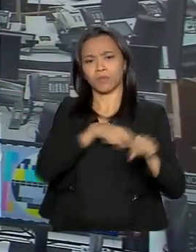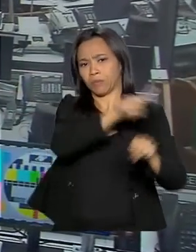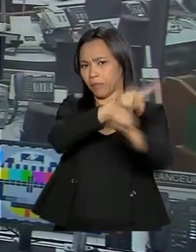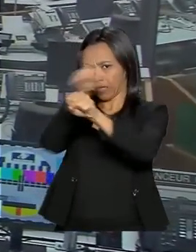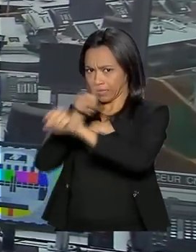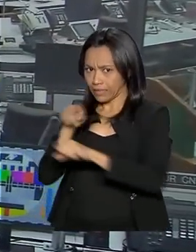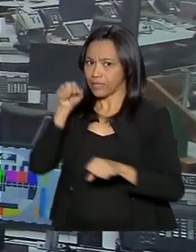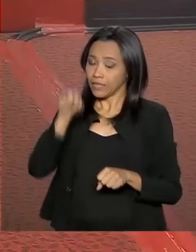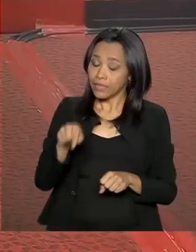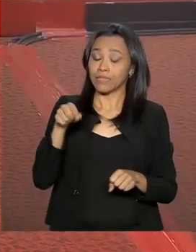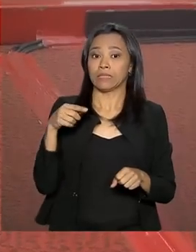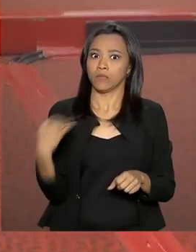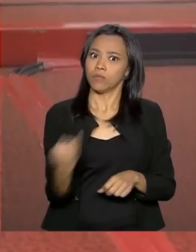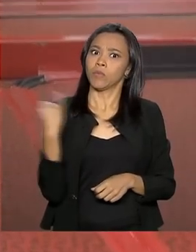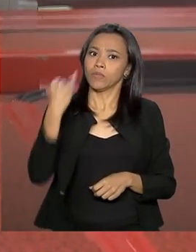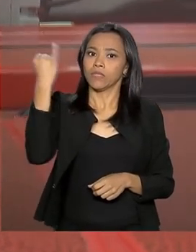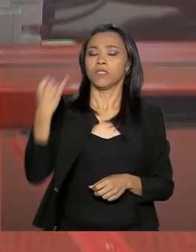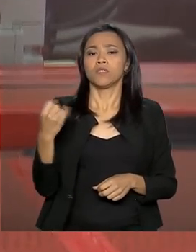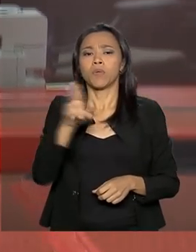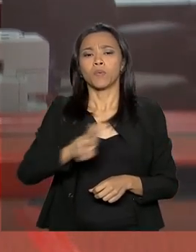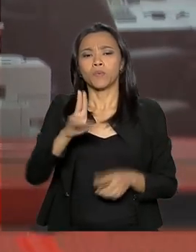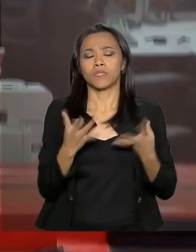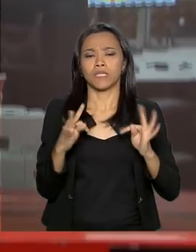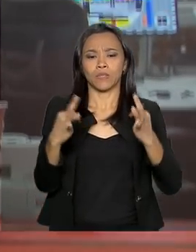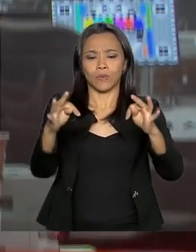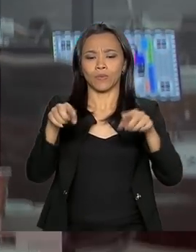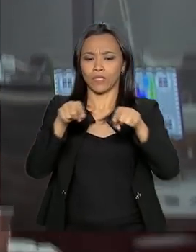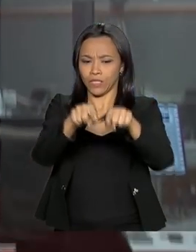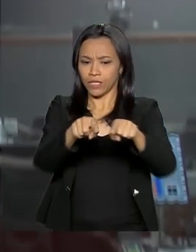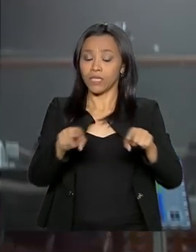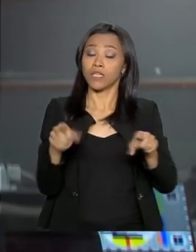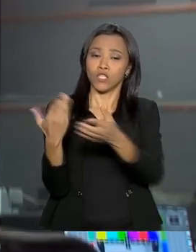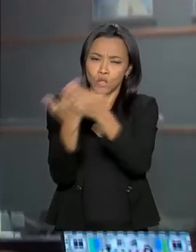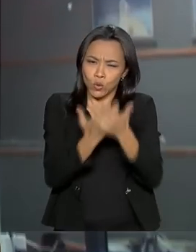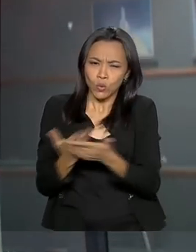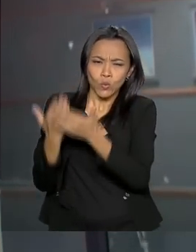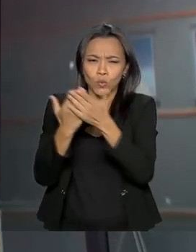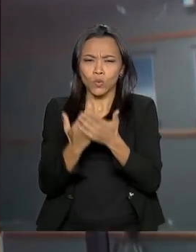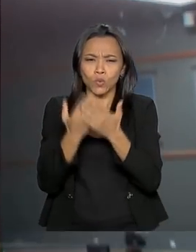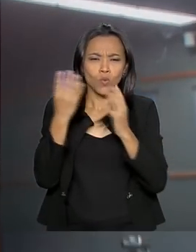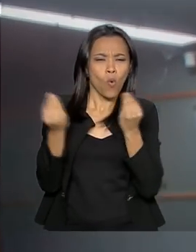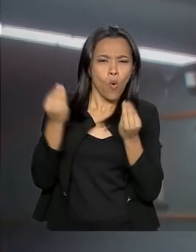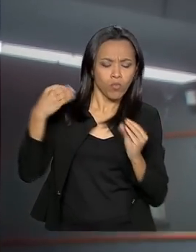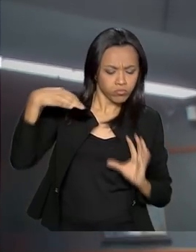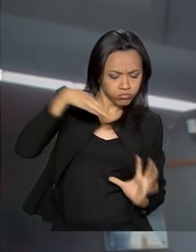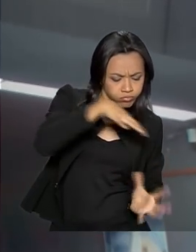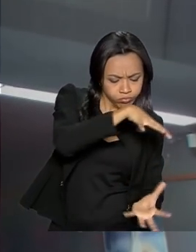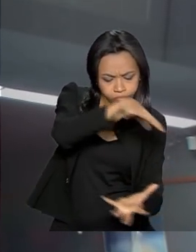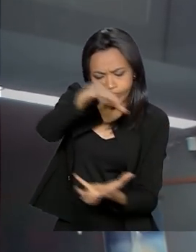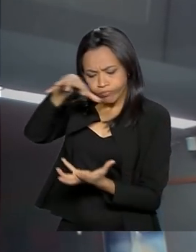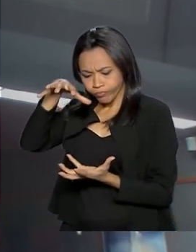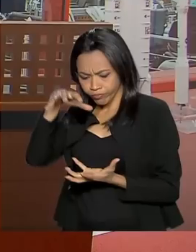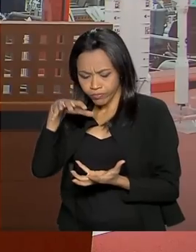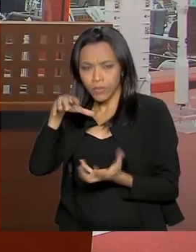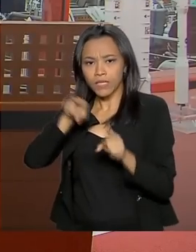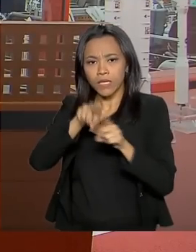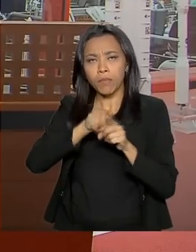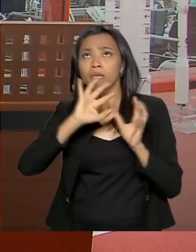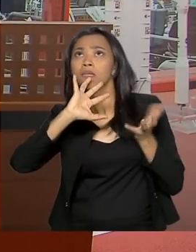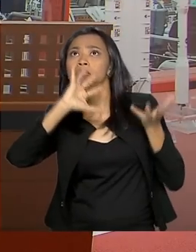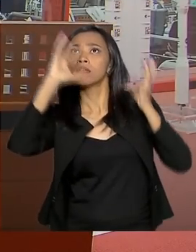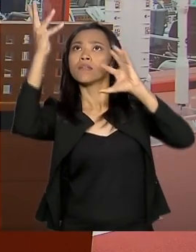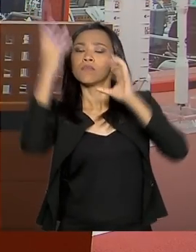Equipamentos fundamentais para o uso de tecnologias na Terra e estudos sobre o planeta e o clima. O Centro Espacial